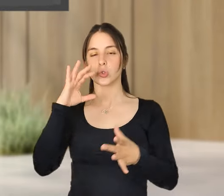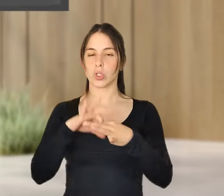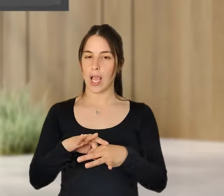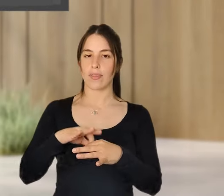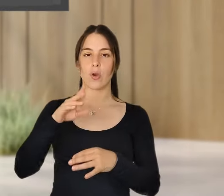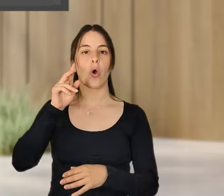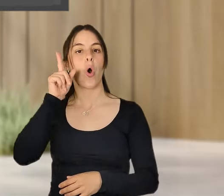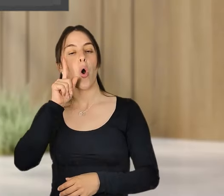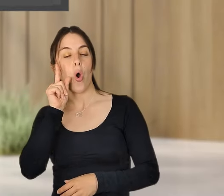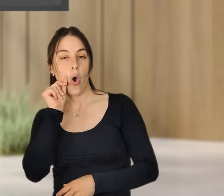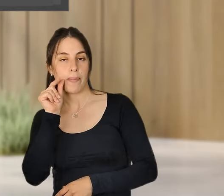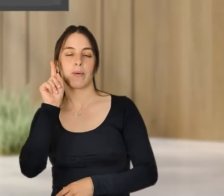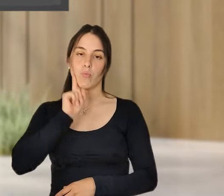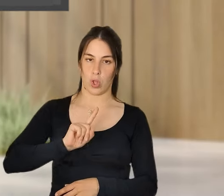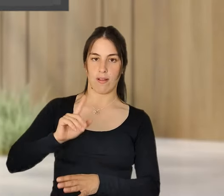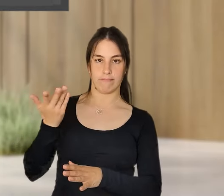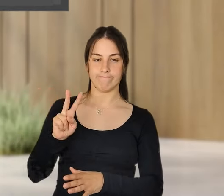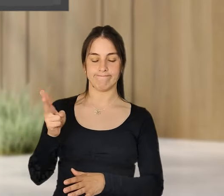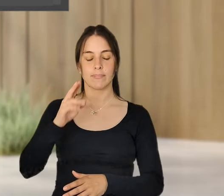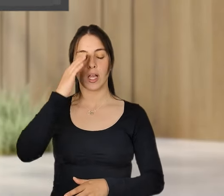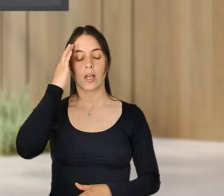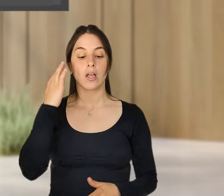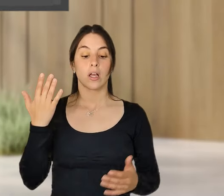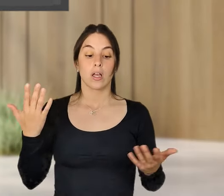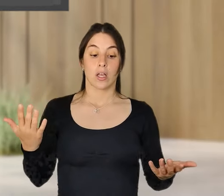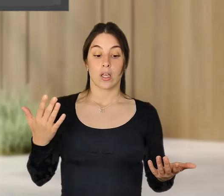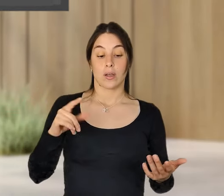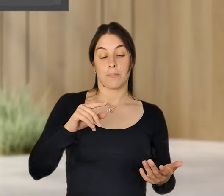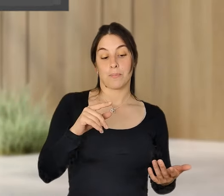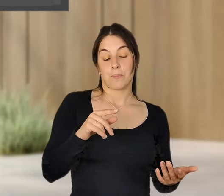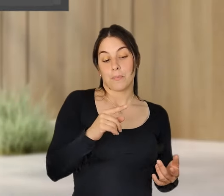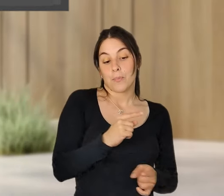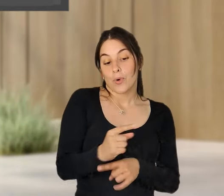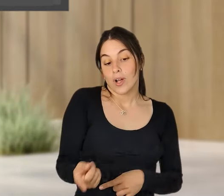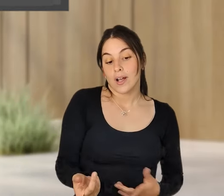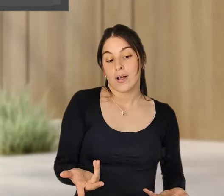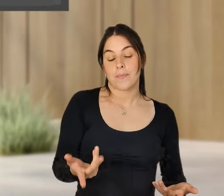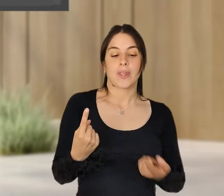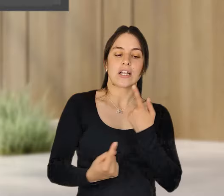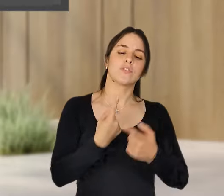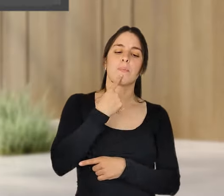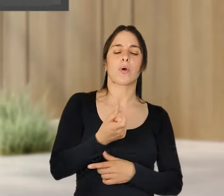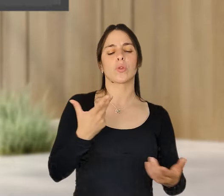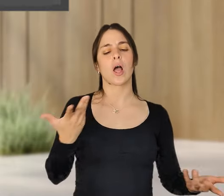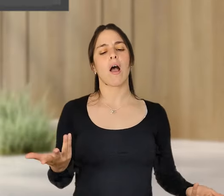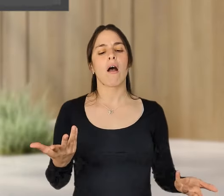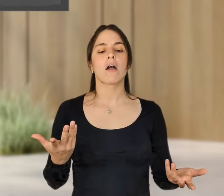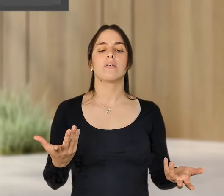mais novos e mais velhos. A questão é que, muitas vezes perguntam, ah,